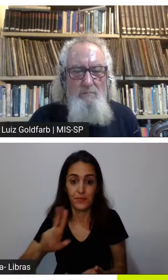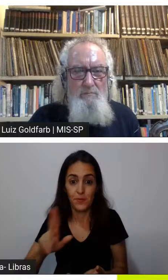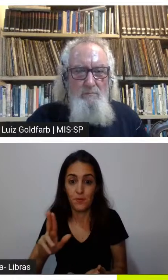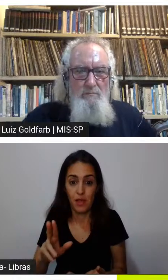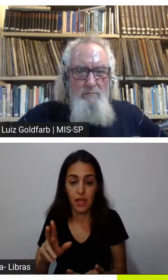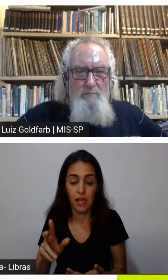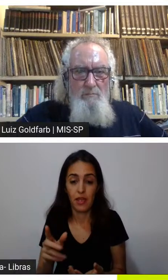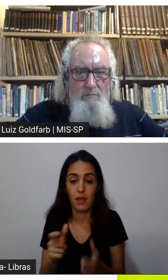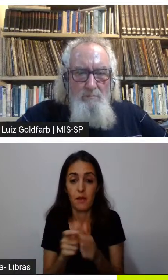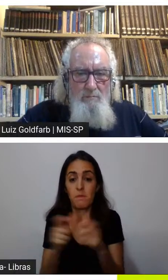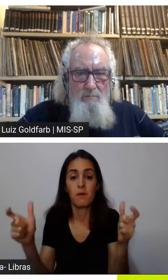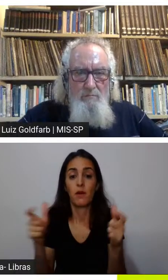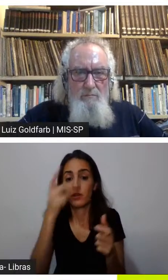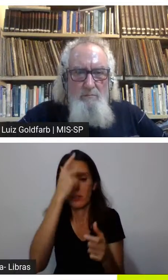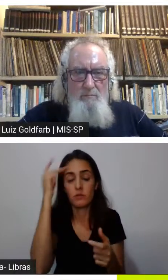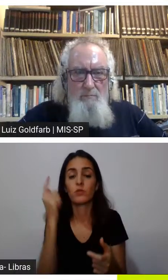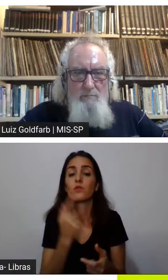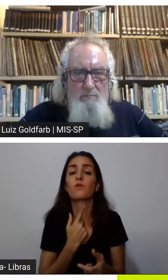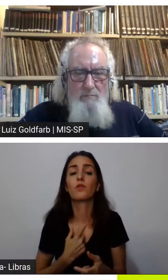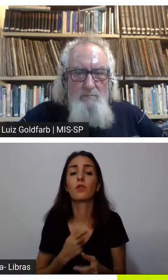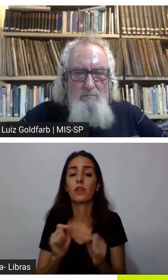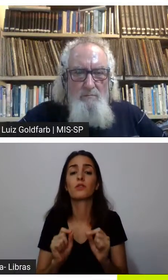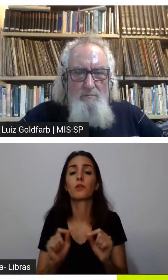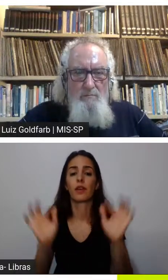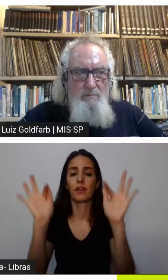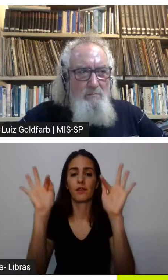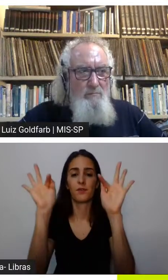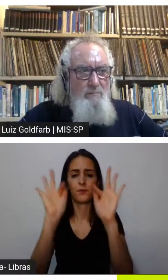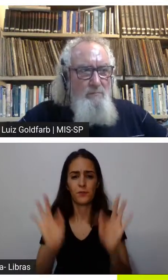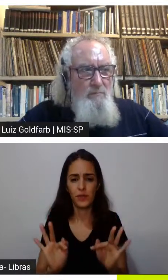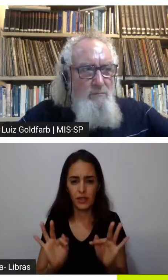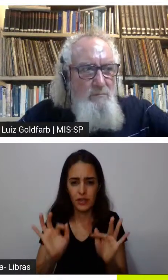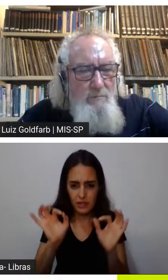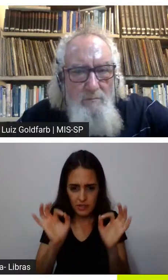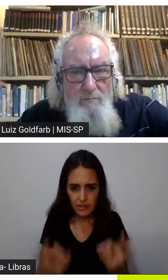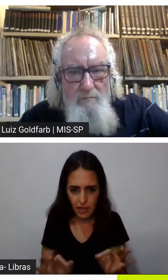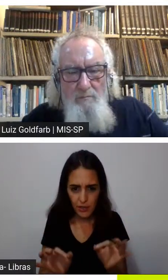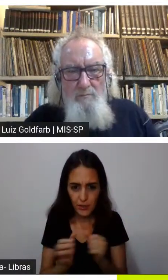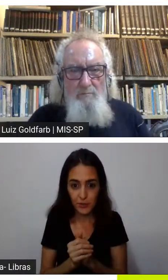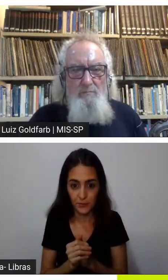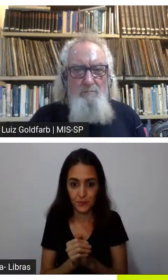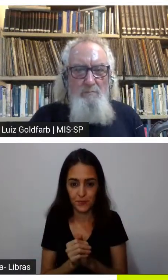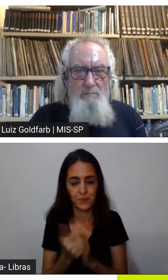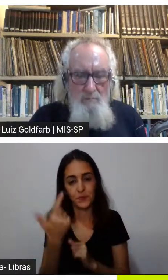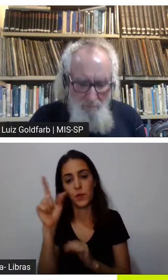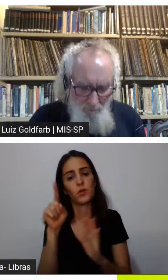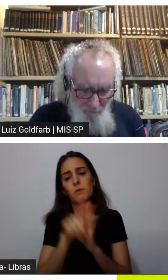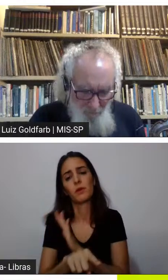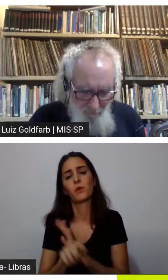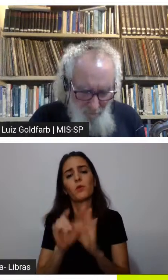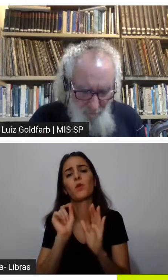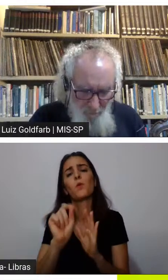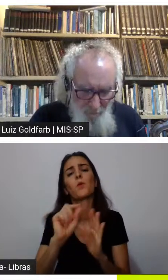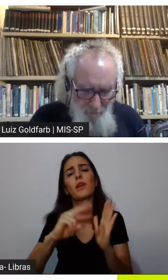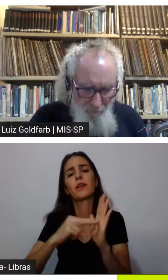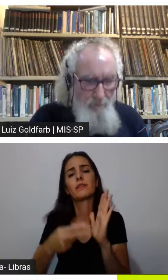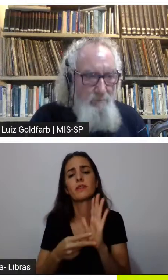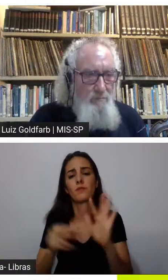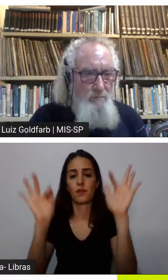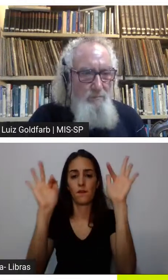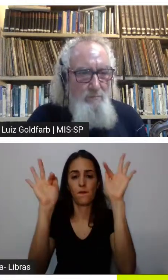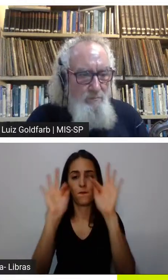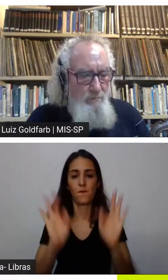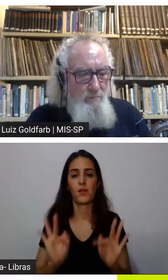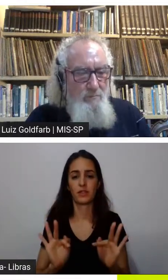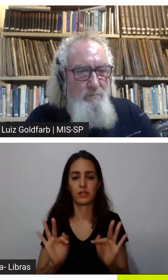todo mundo quer é ser feliz e como é tá aí tem uma outra pergunta maior o que é ser feliz não vou entrar aqui porque senão